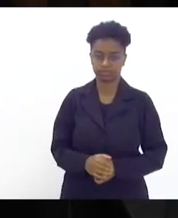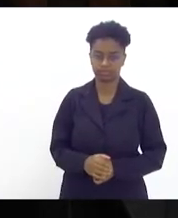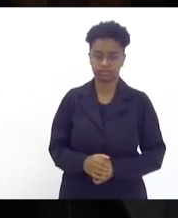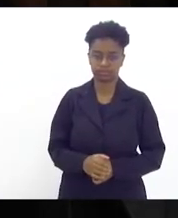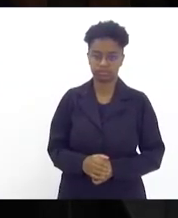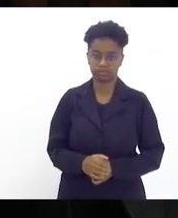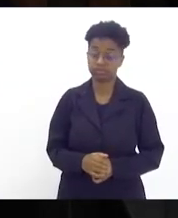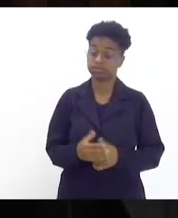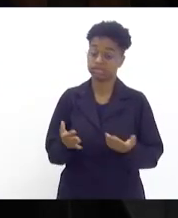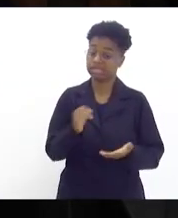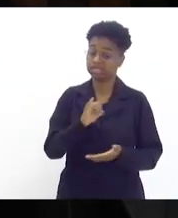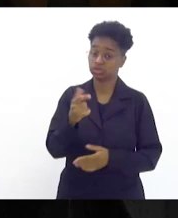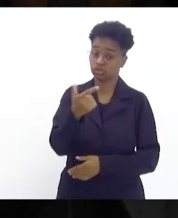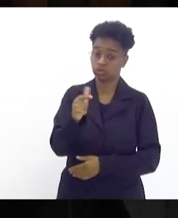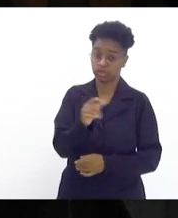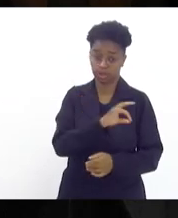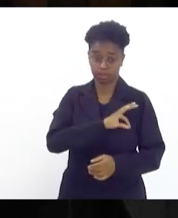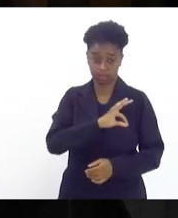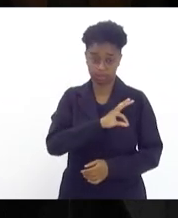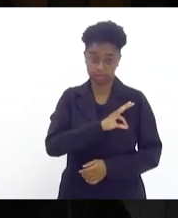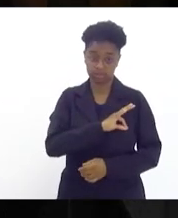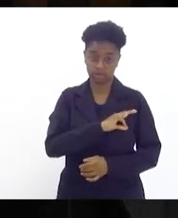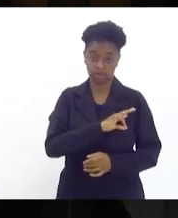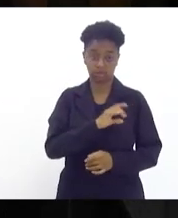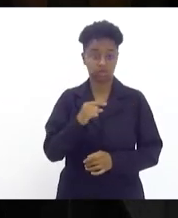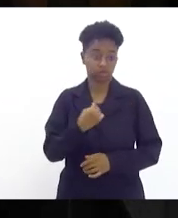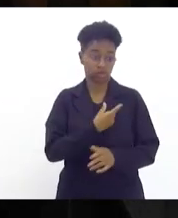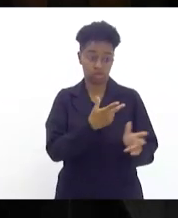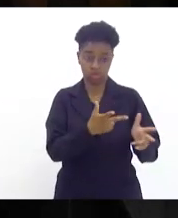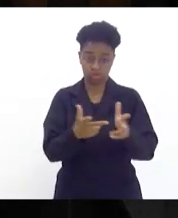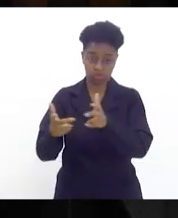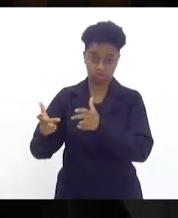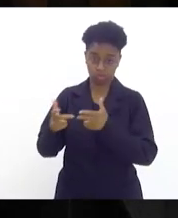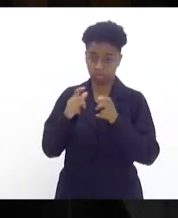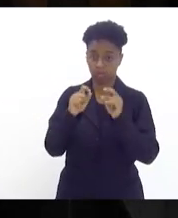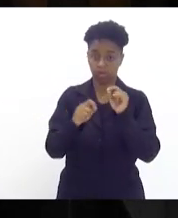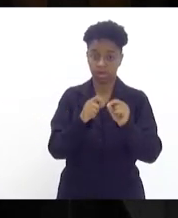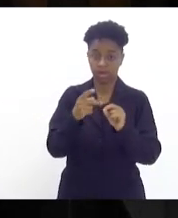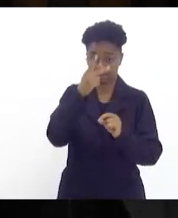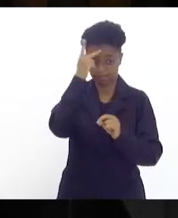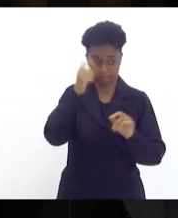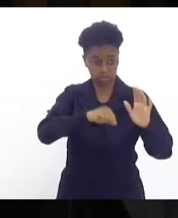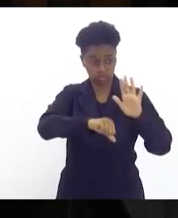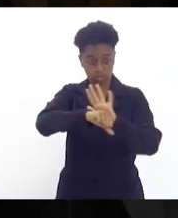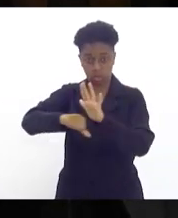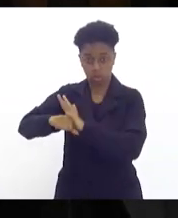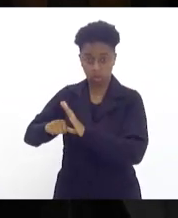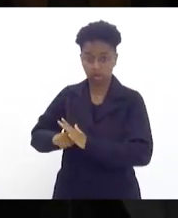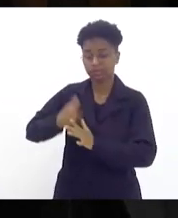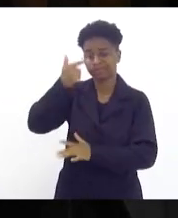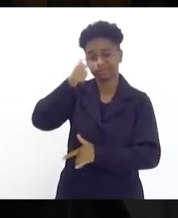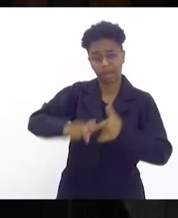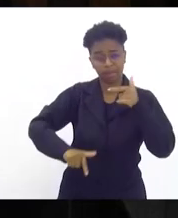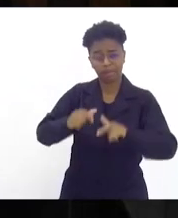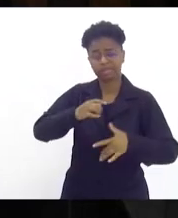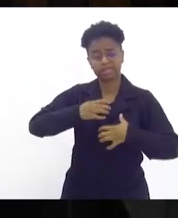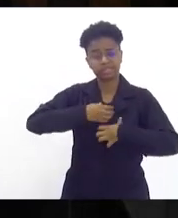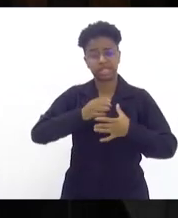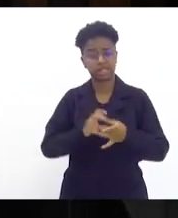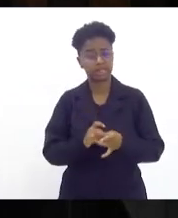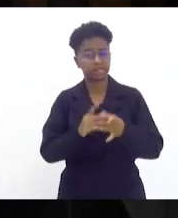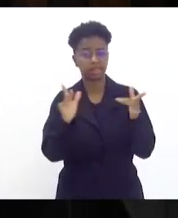E na ausência dos policiais, o relato que a gente tem ouvido é que os criminosos estão cada vez mais à vontade,